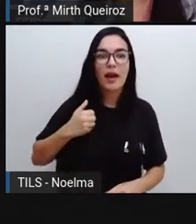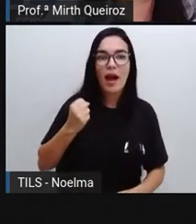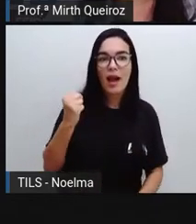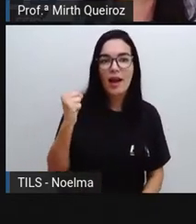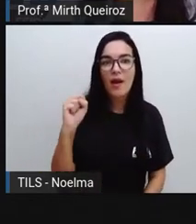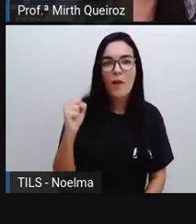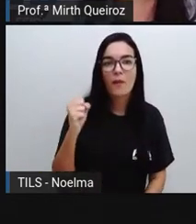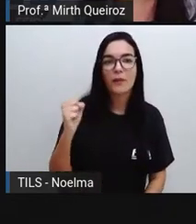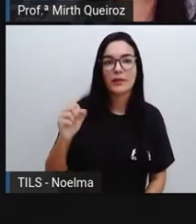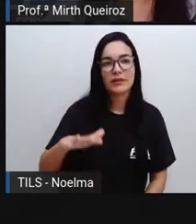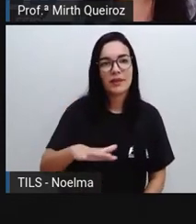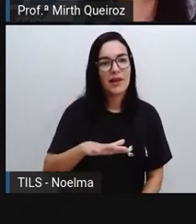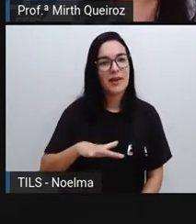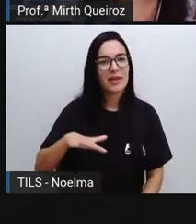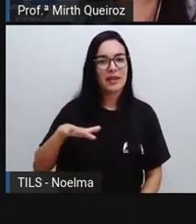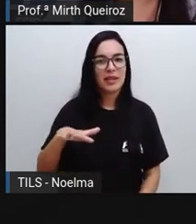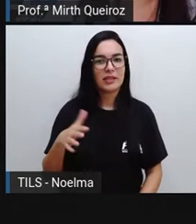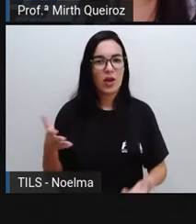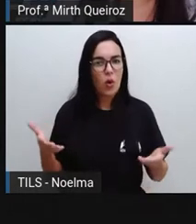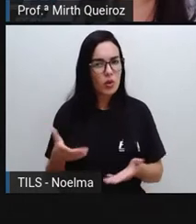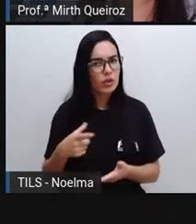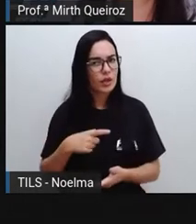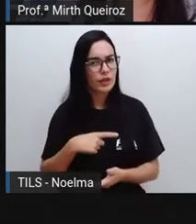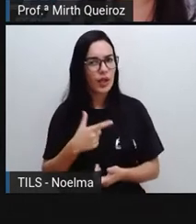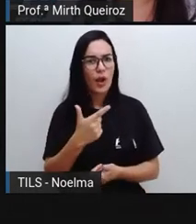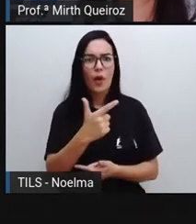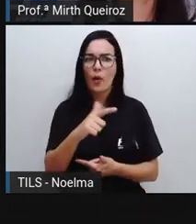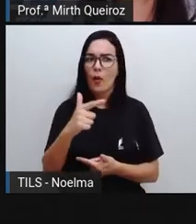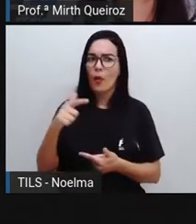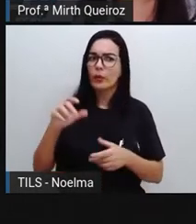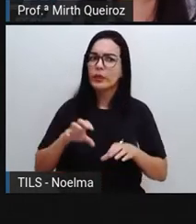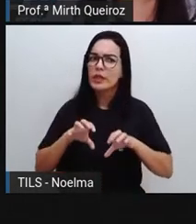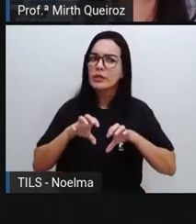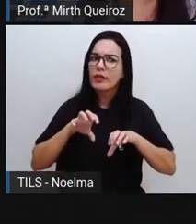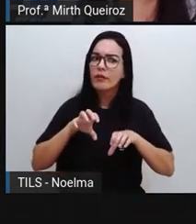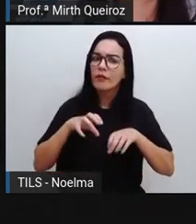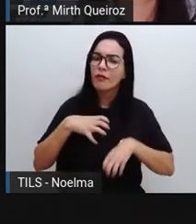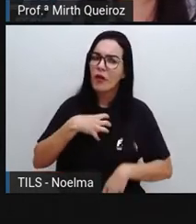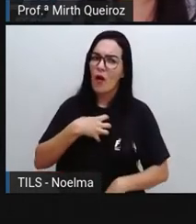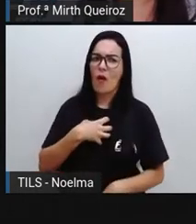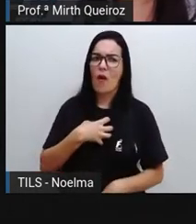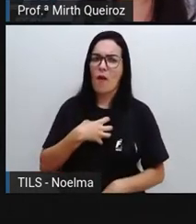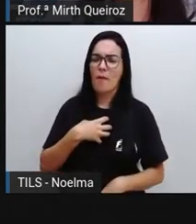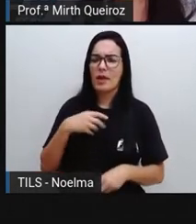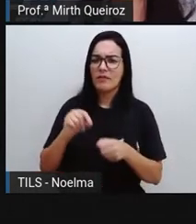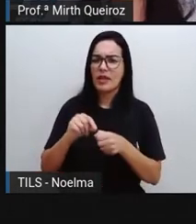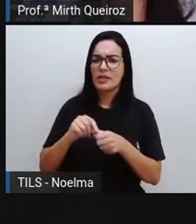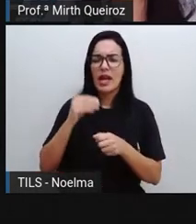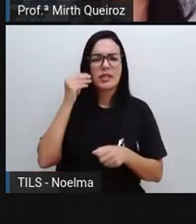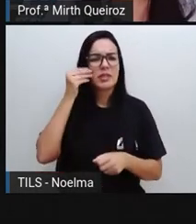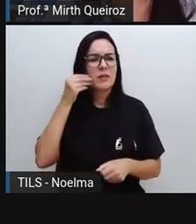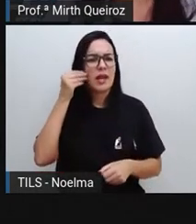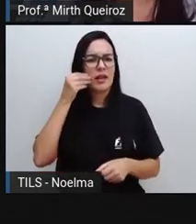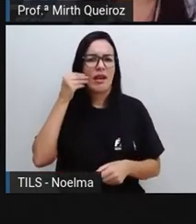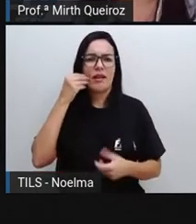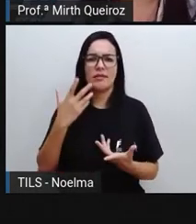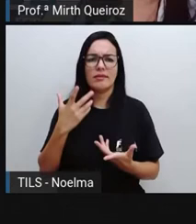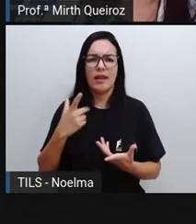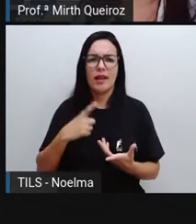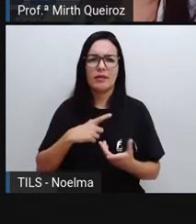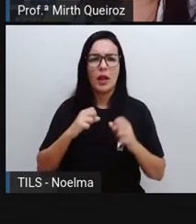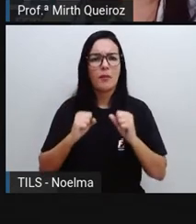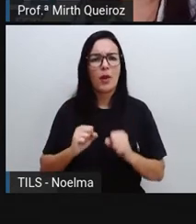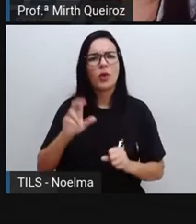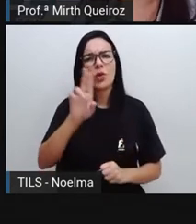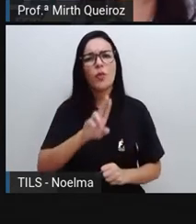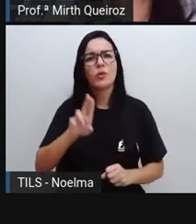Hoje, se tem outros métodos, né? De fazer as primeiras experiências aí, geralmente se utiliza, por